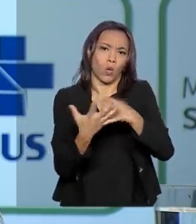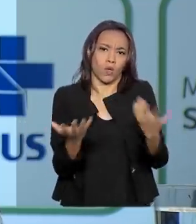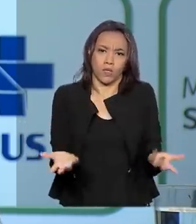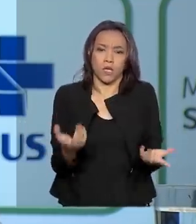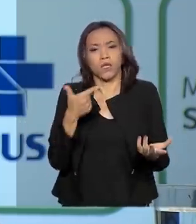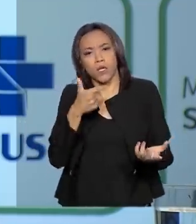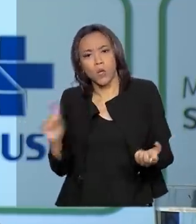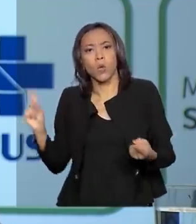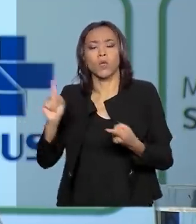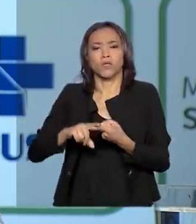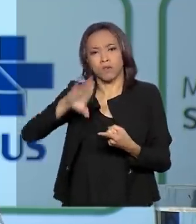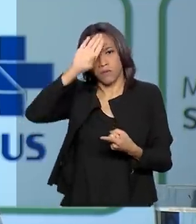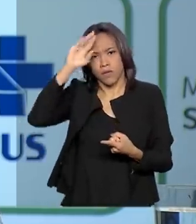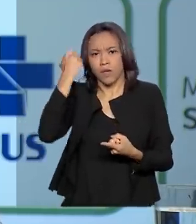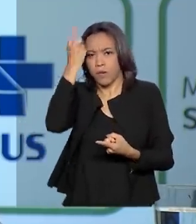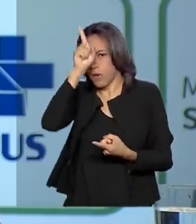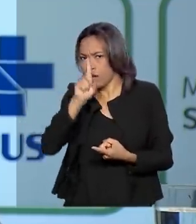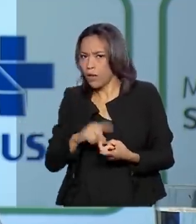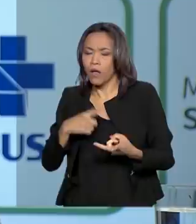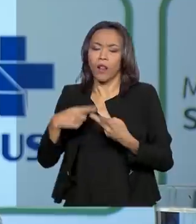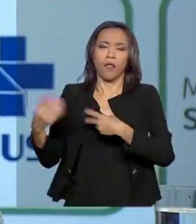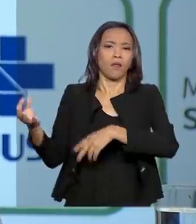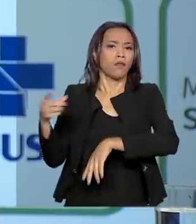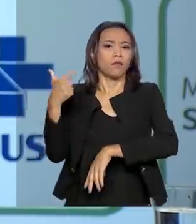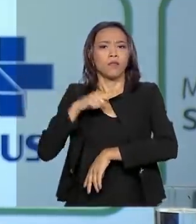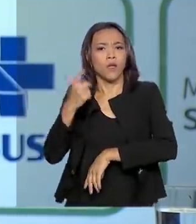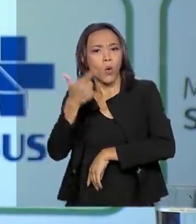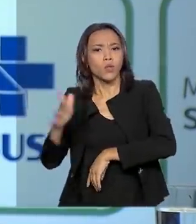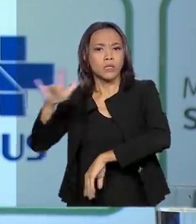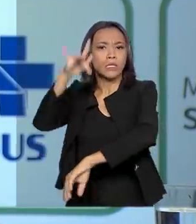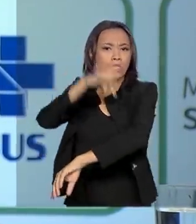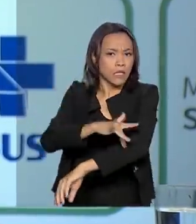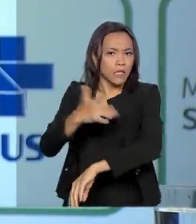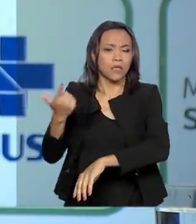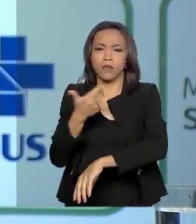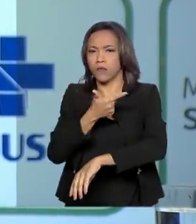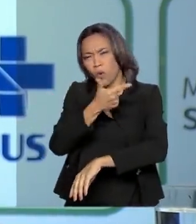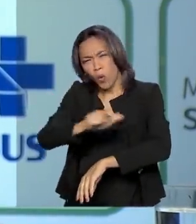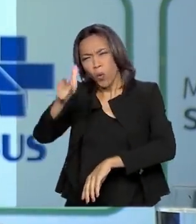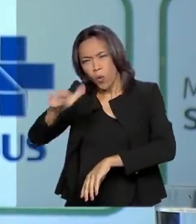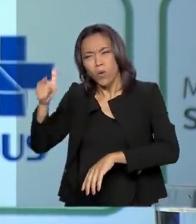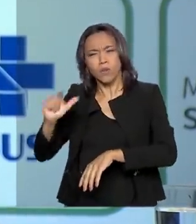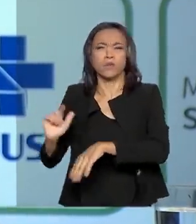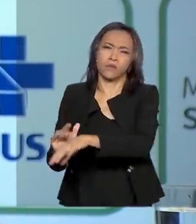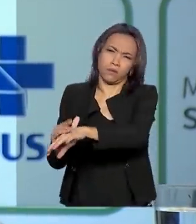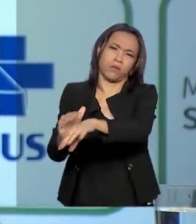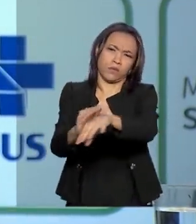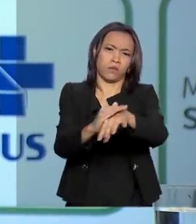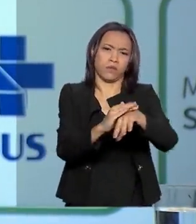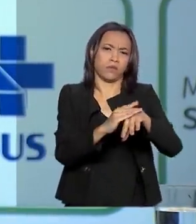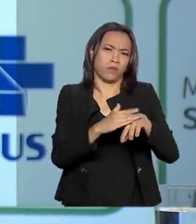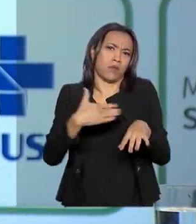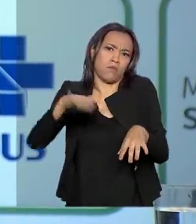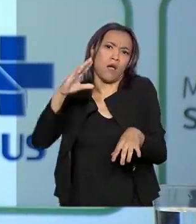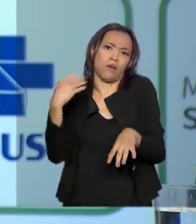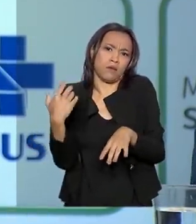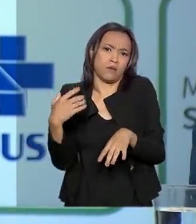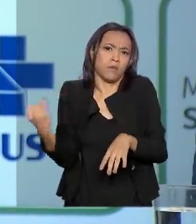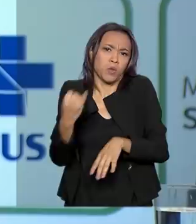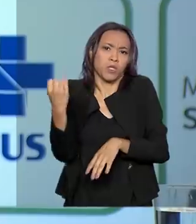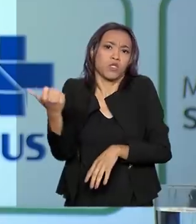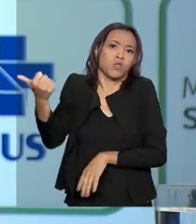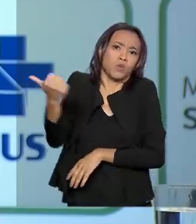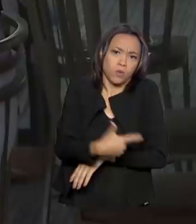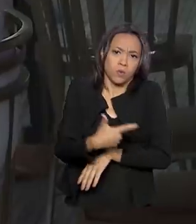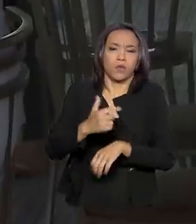circulação de ferro amarela, temos dengue, temos outras doenças. importantes, mais importantes, eu diria, do que o corona para